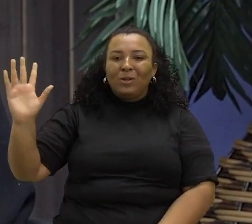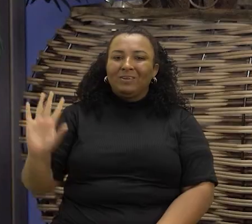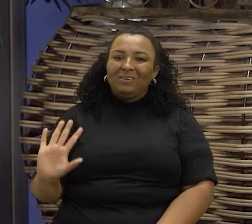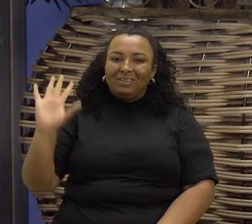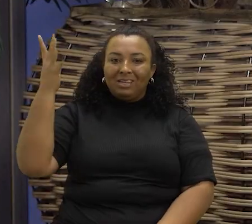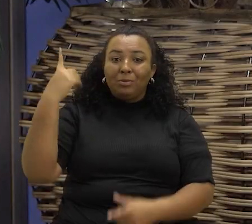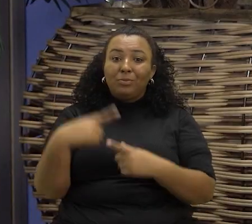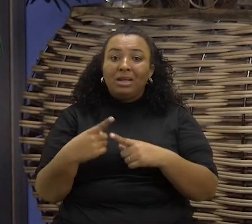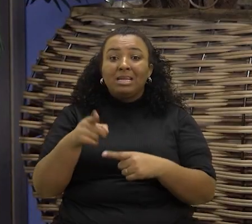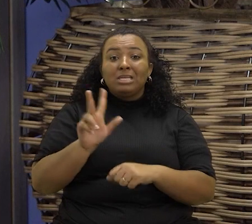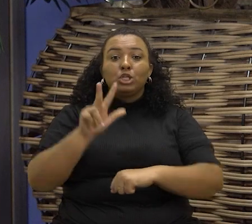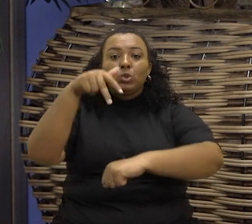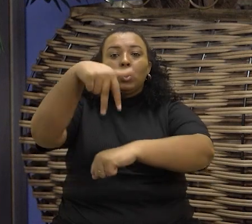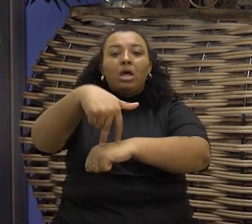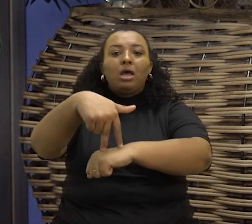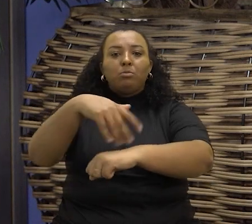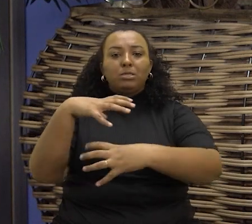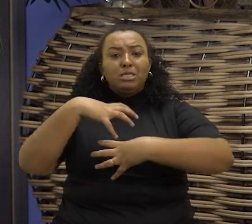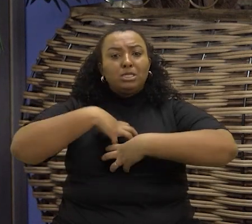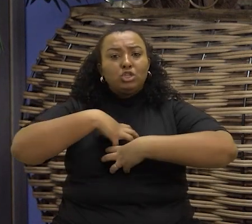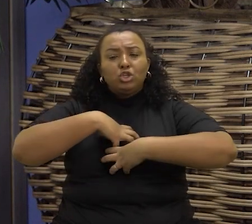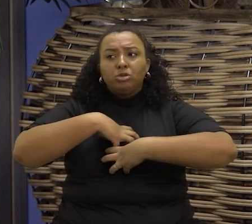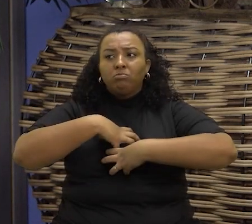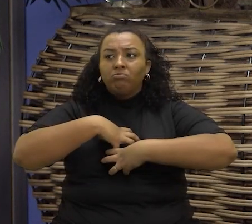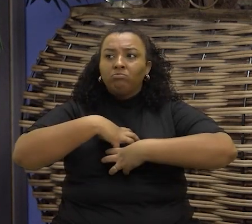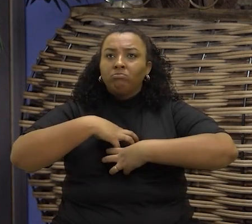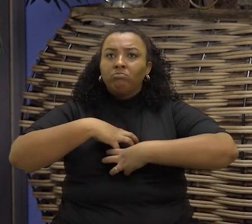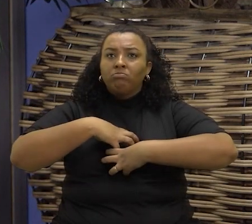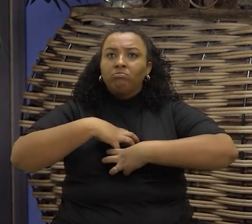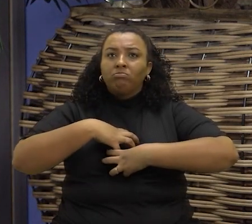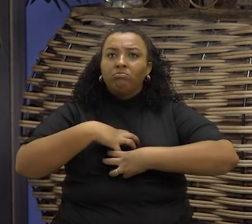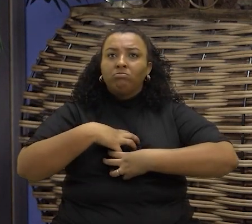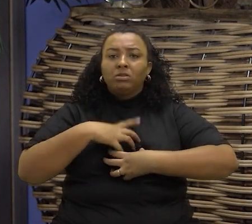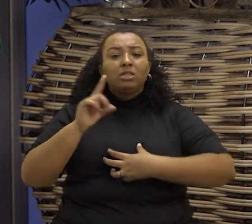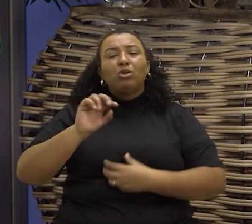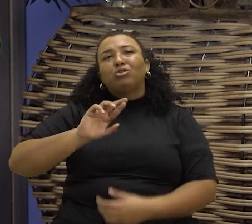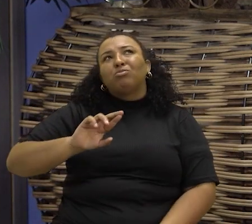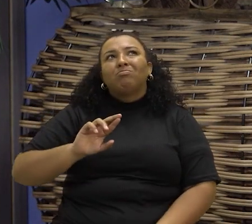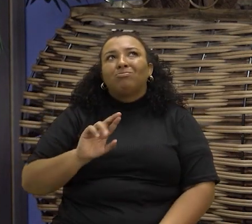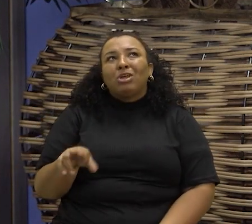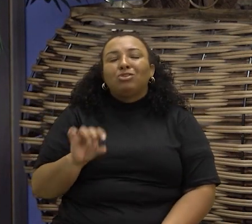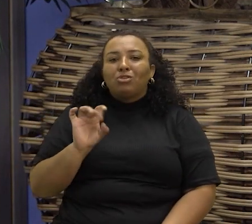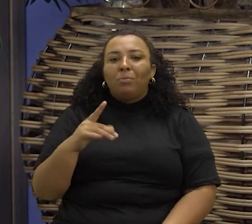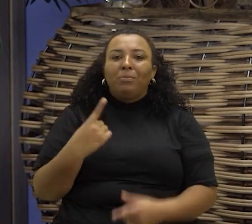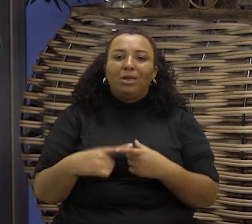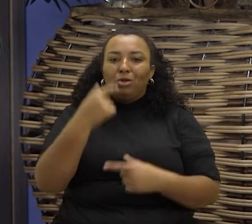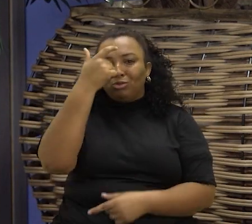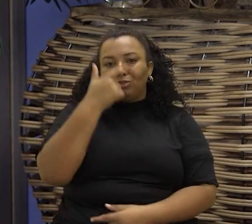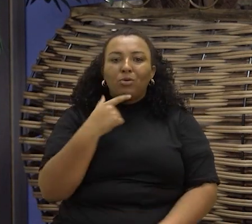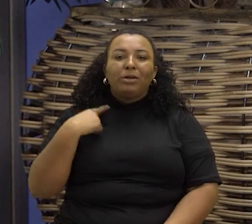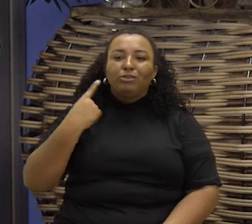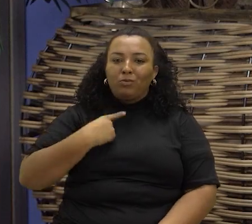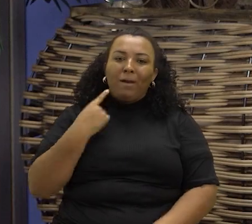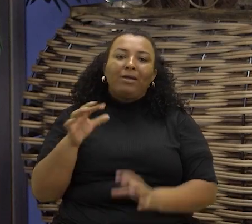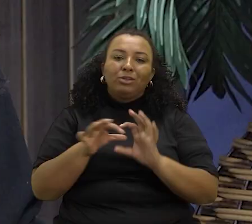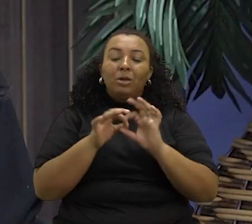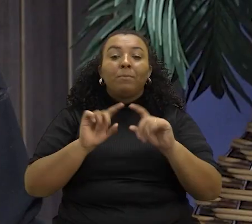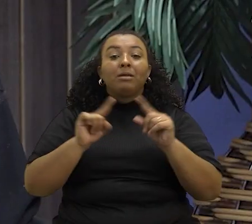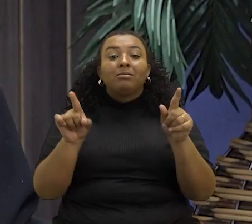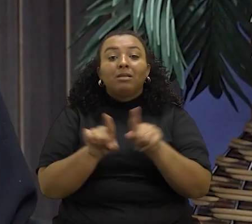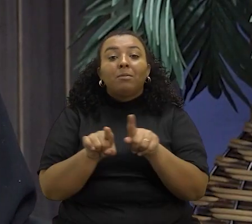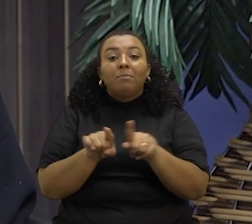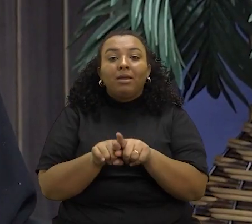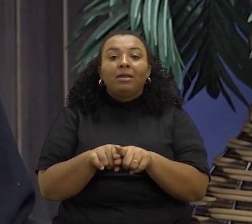sonho. Nesse espaço, eu me senti legitimada. Não apenas por ser advogada da União, mas por também